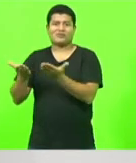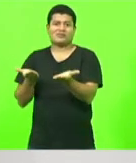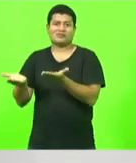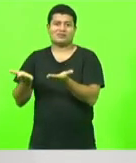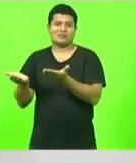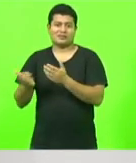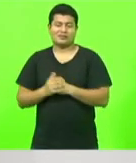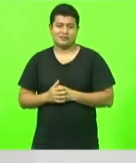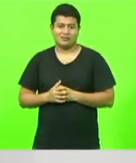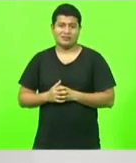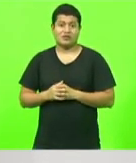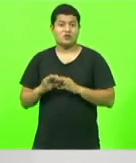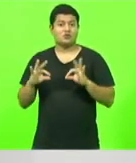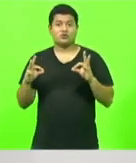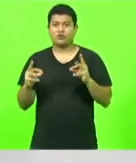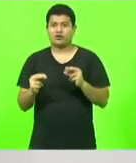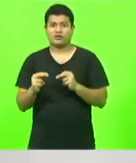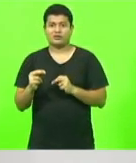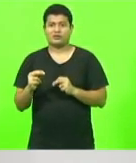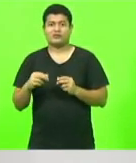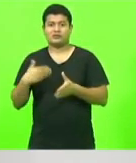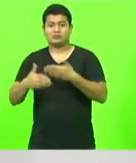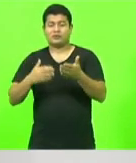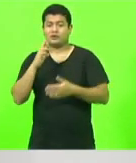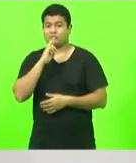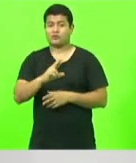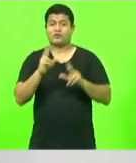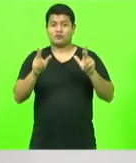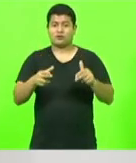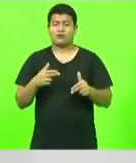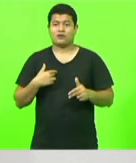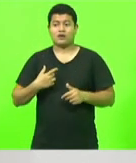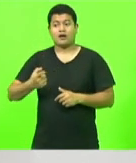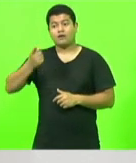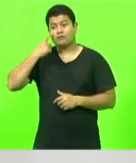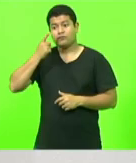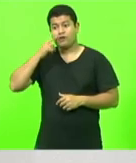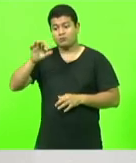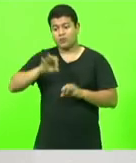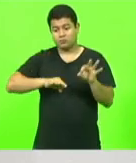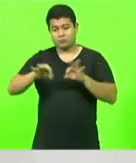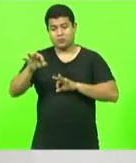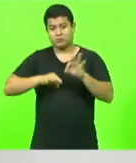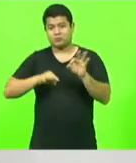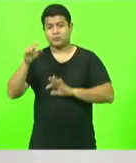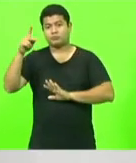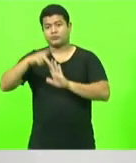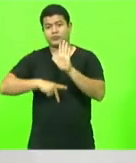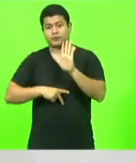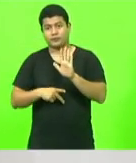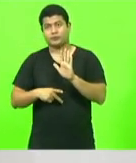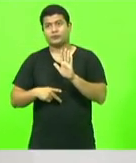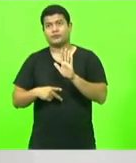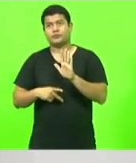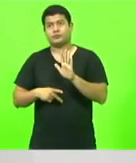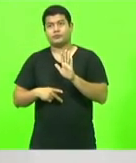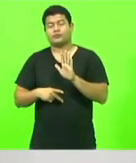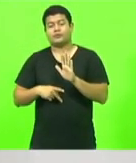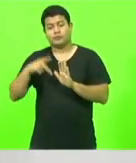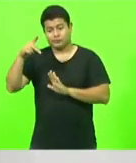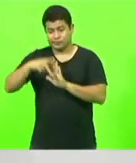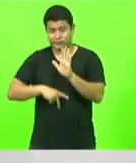Parece copia e cola em fase de elaboração de projeto. Mesmo que o